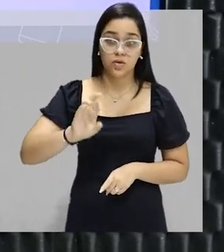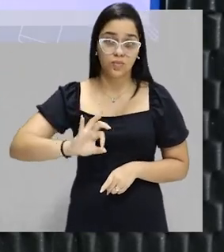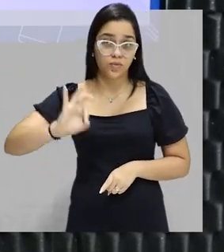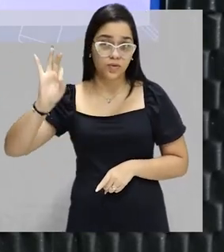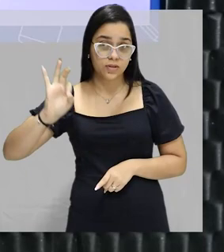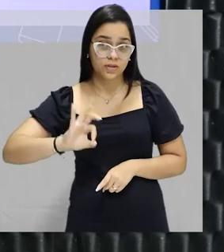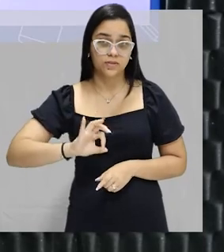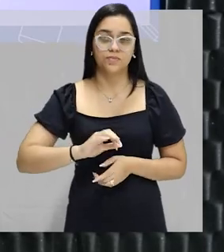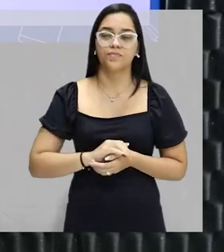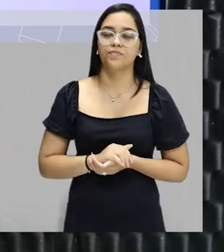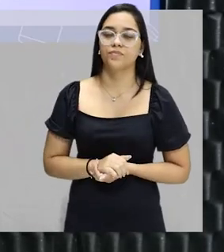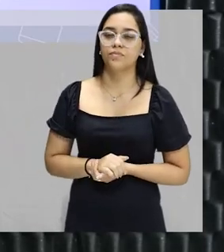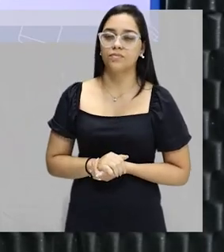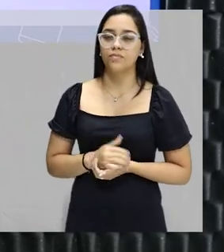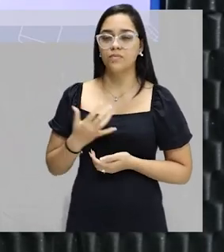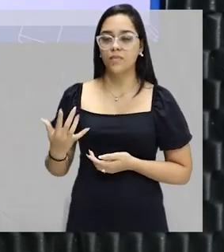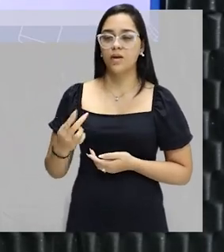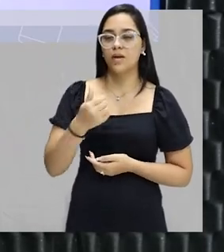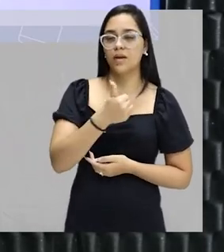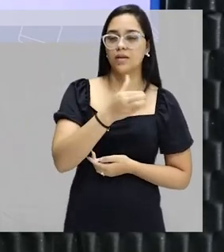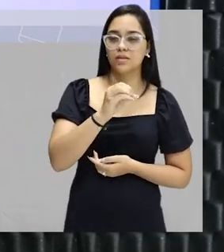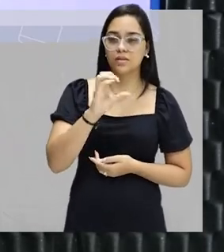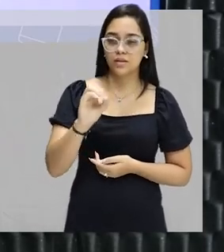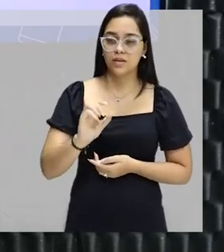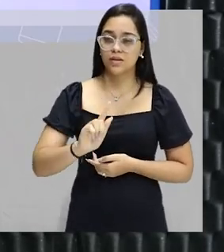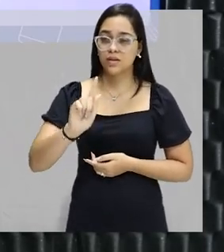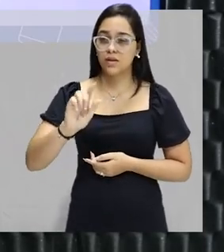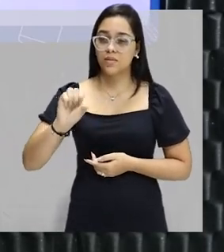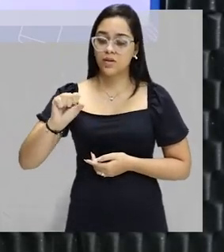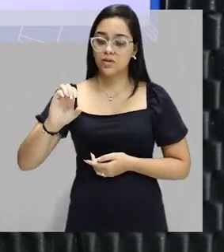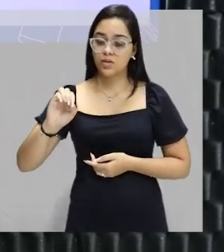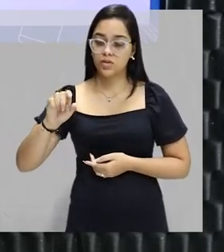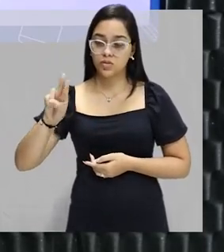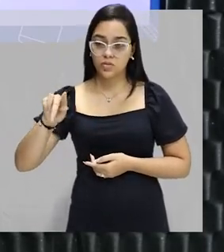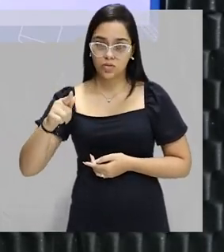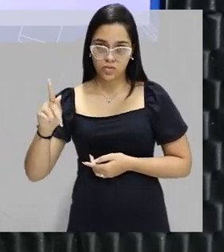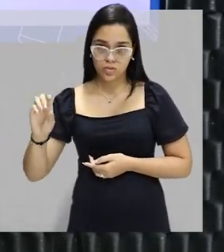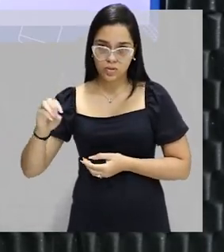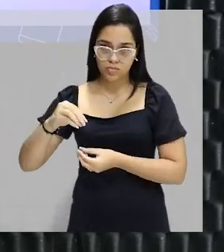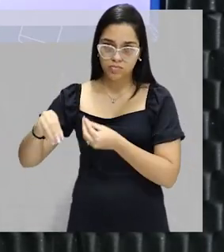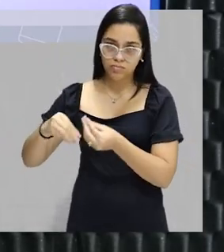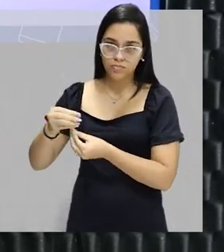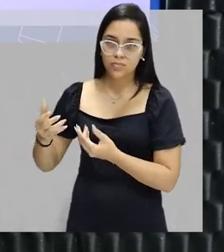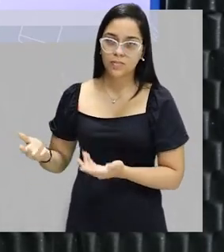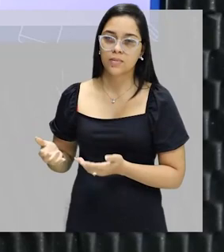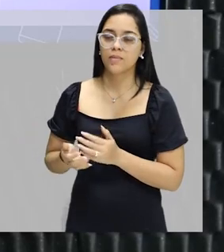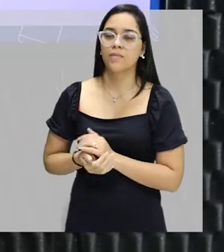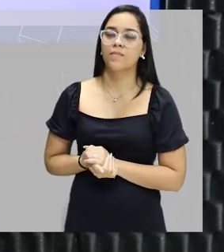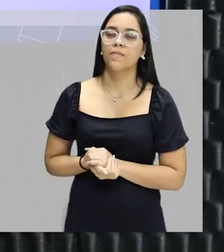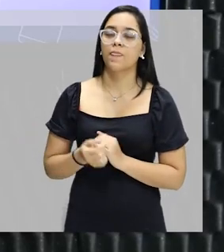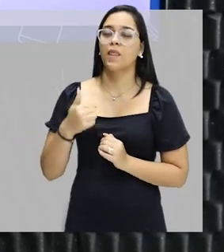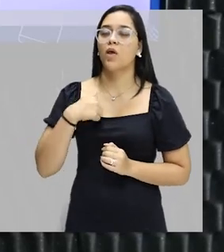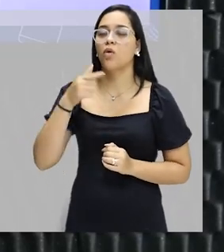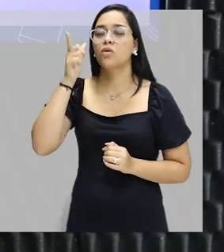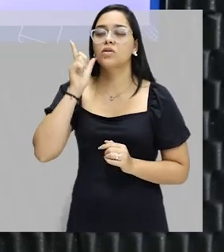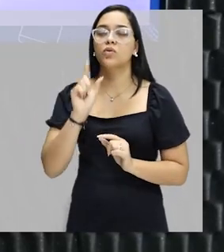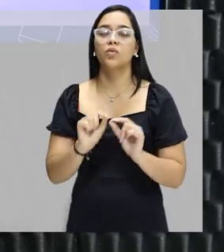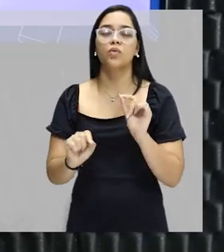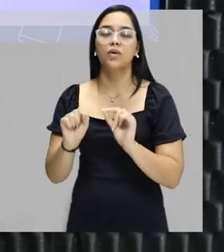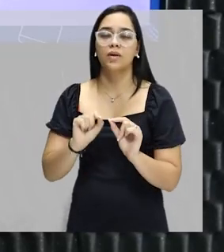Então, em 100 gramas de solução, ok? Em 100 gramas de solução, eu consigo